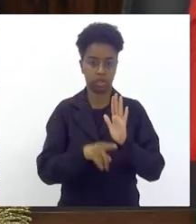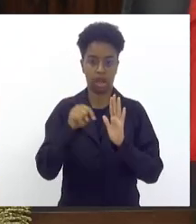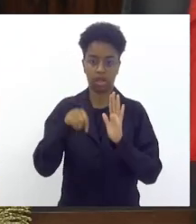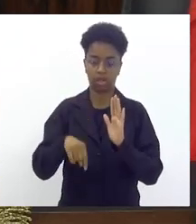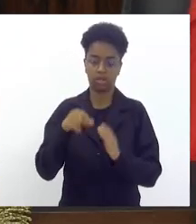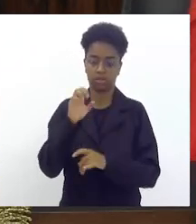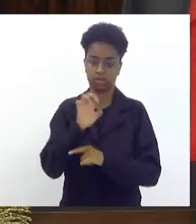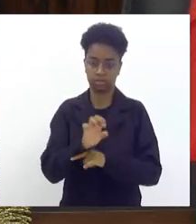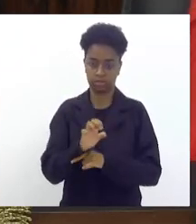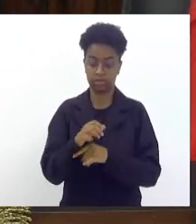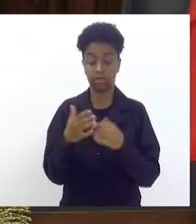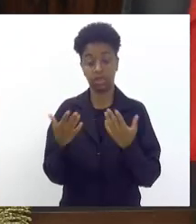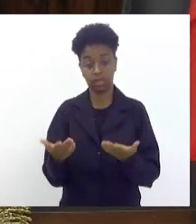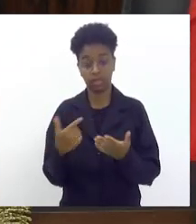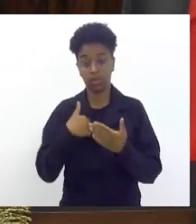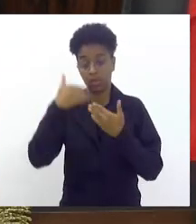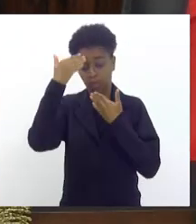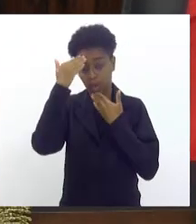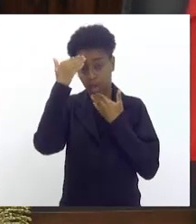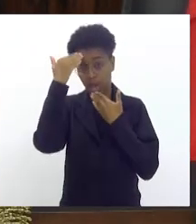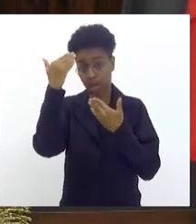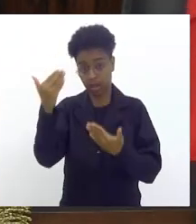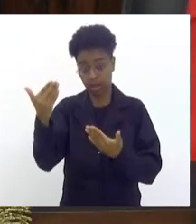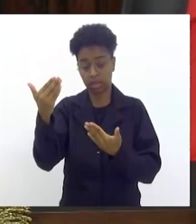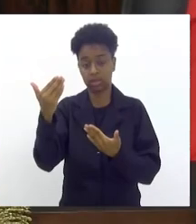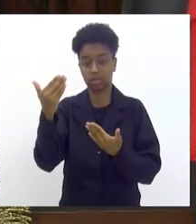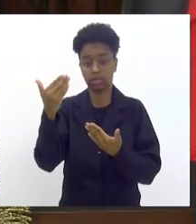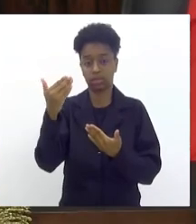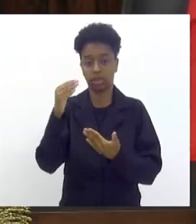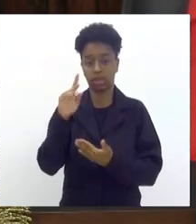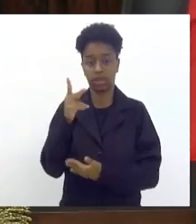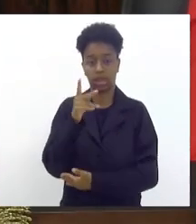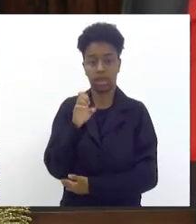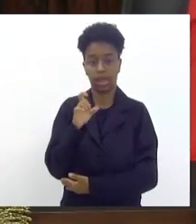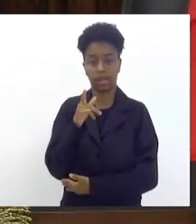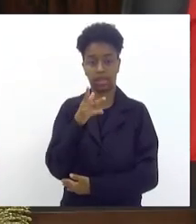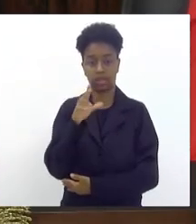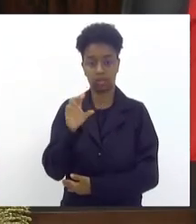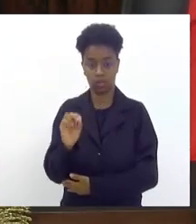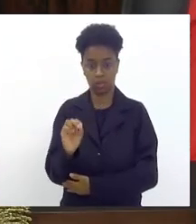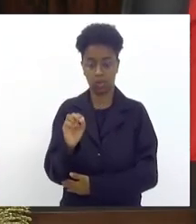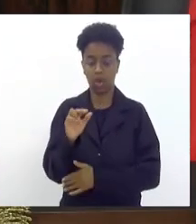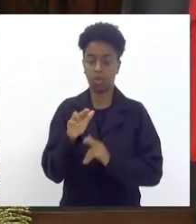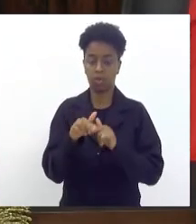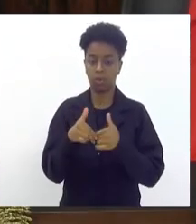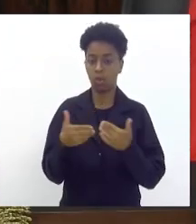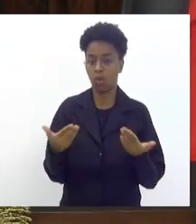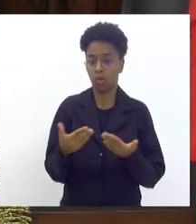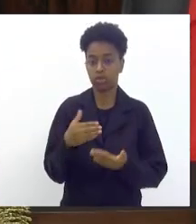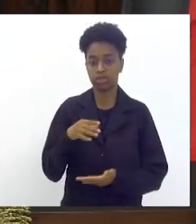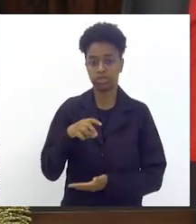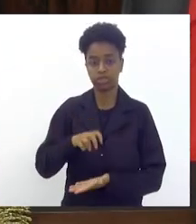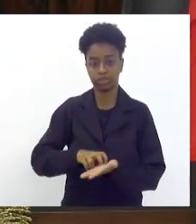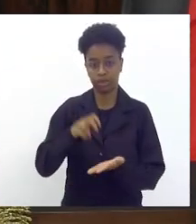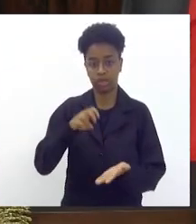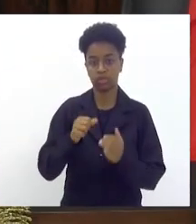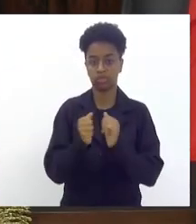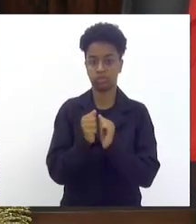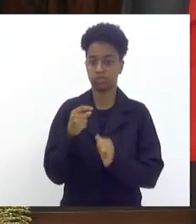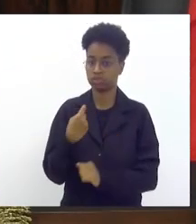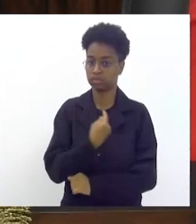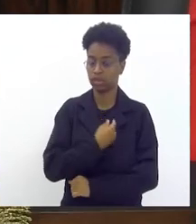então especificamente eu quero agradecer ao Elin oportunidade aqui nessa manhã de hoje estar junto com a gente Elin